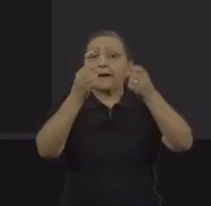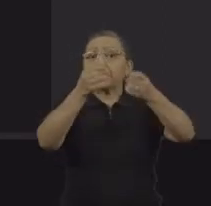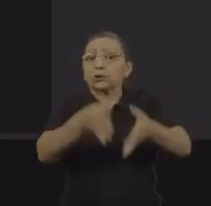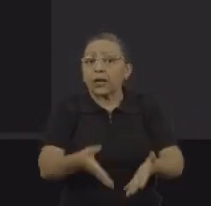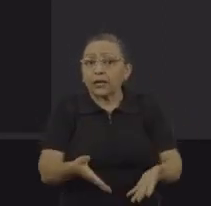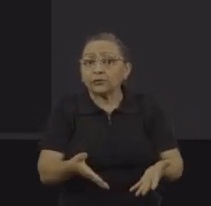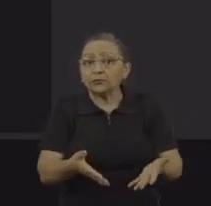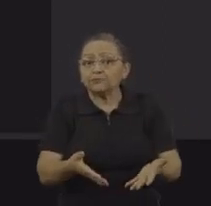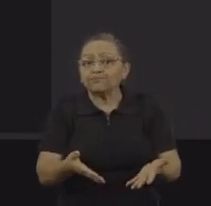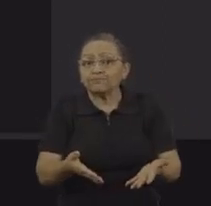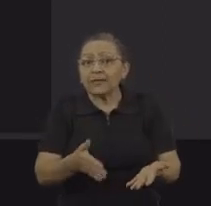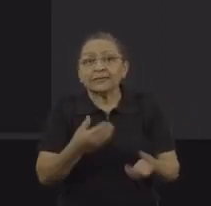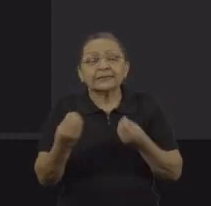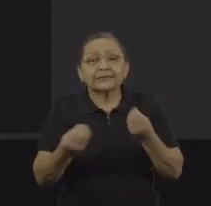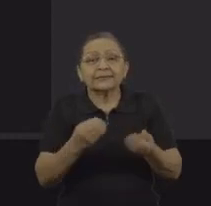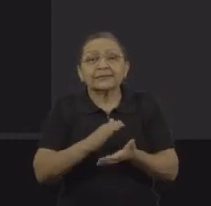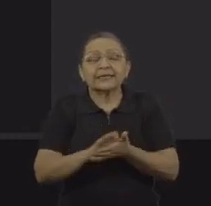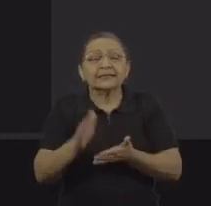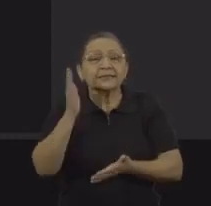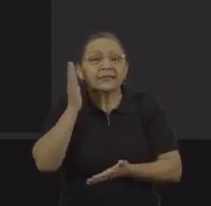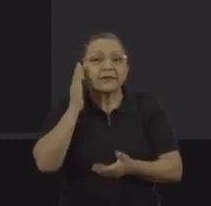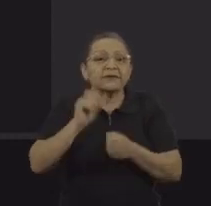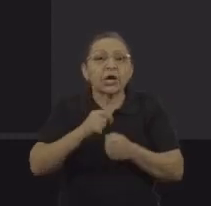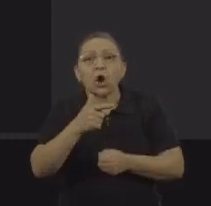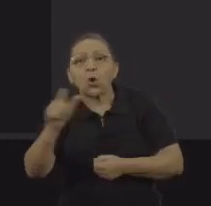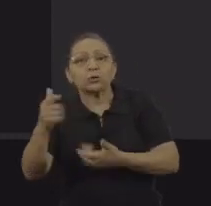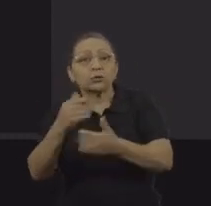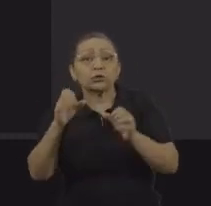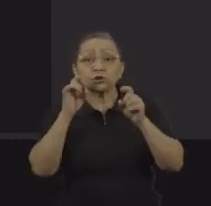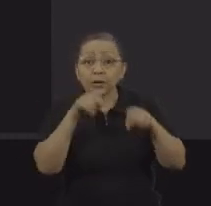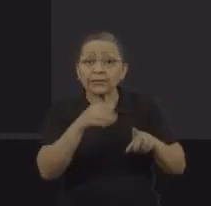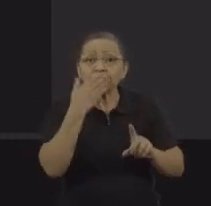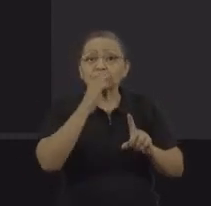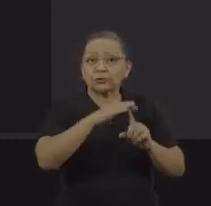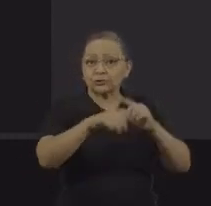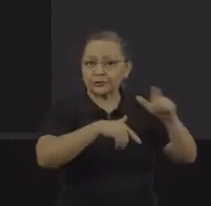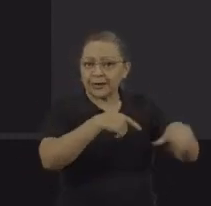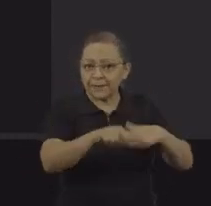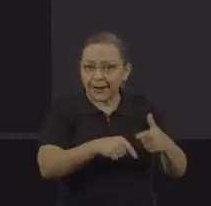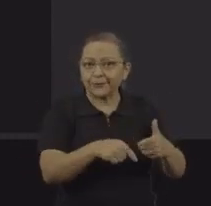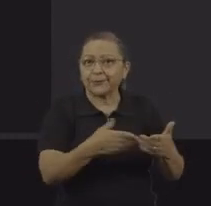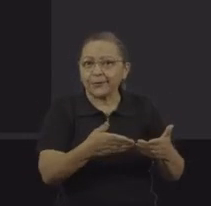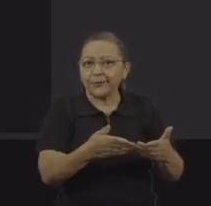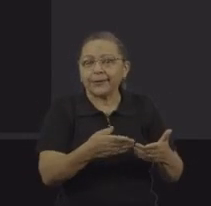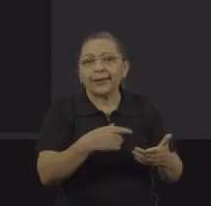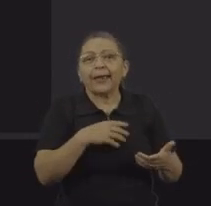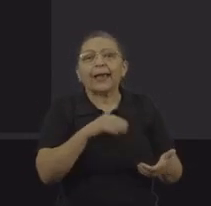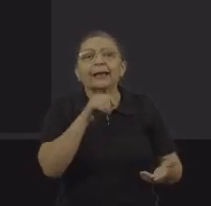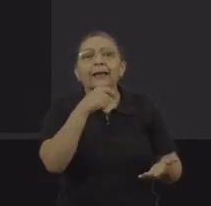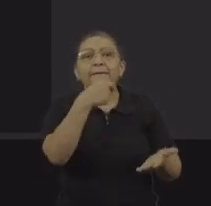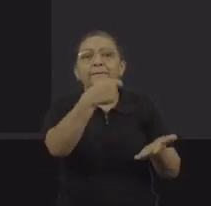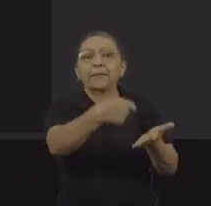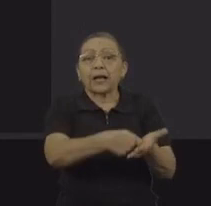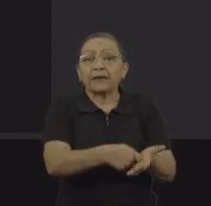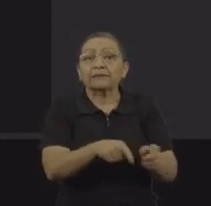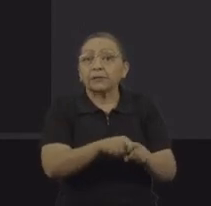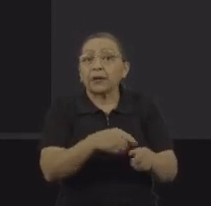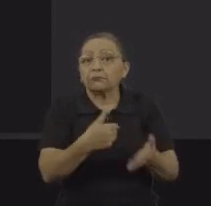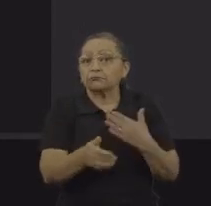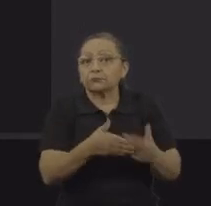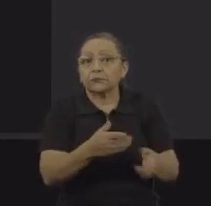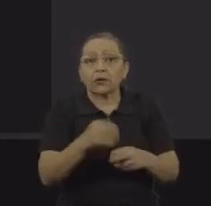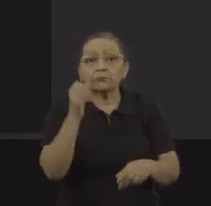abandonados, tendo que fazer a única coisa que era colher a Piaçava, que depois era paga de forma arbitrária também.